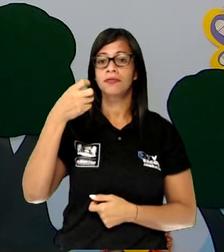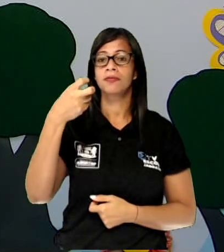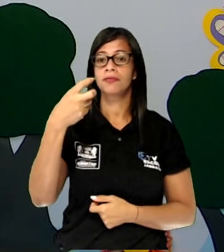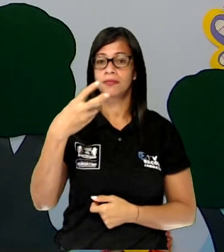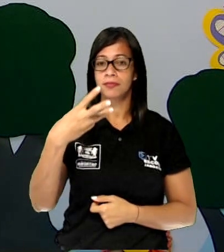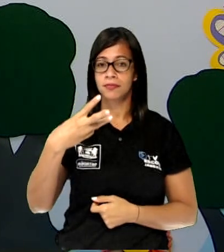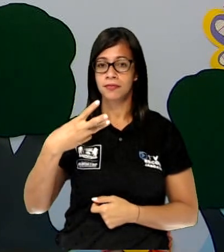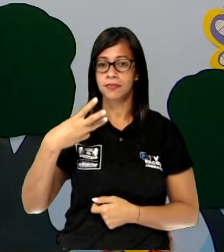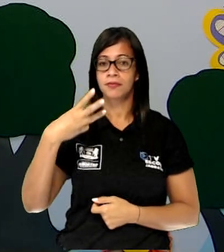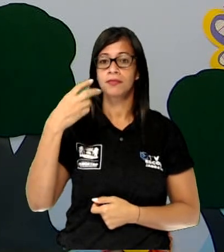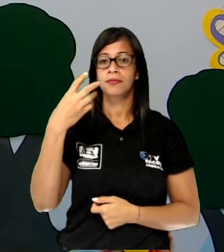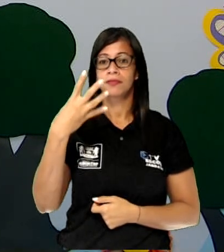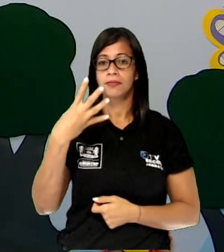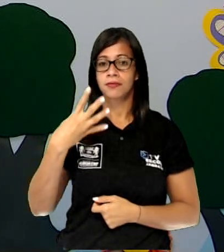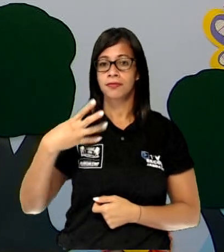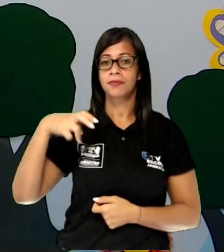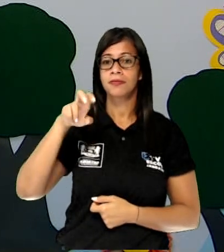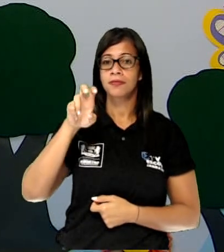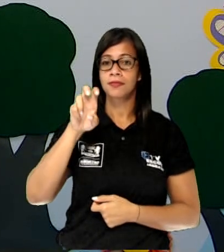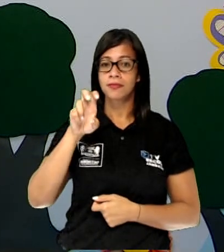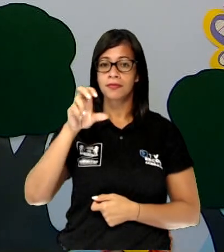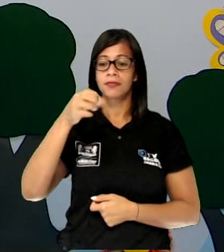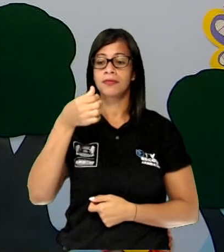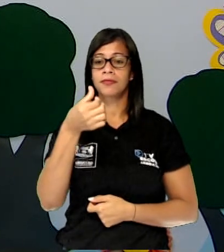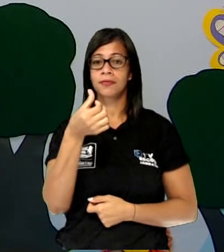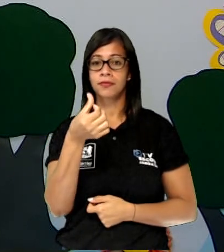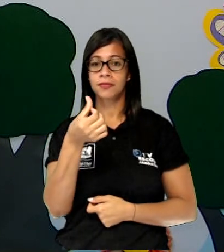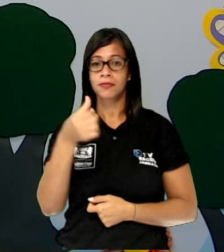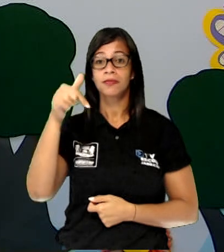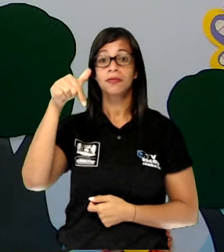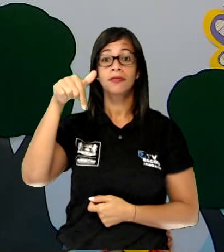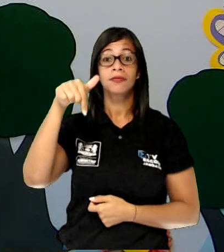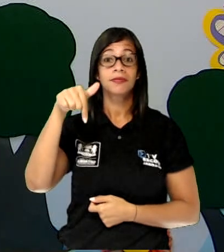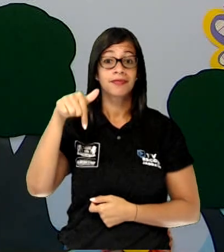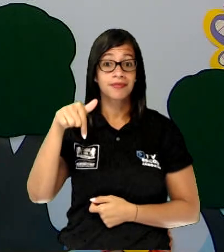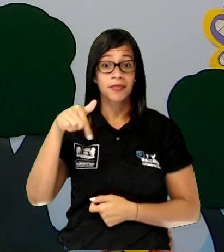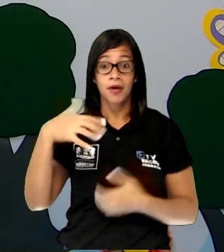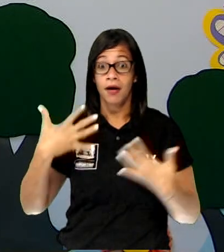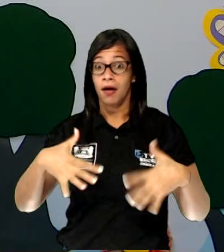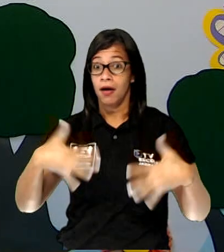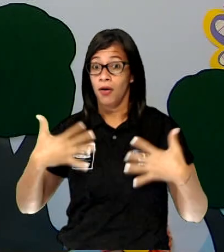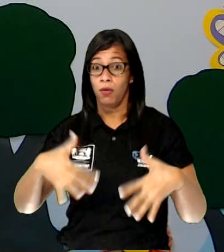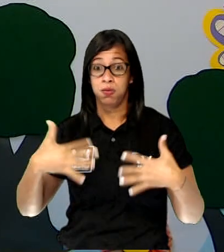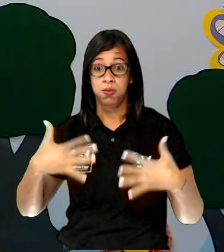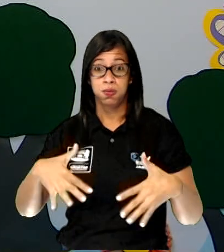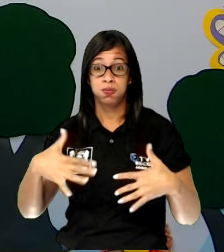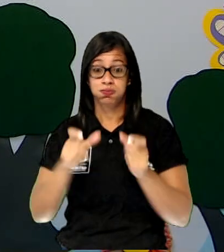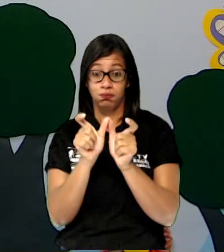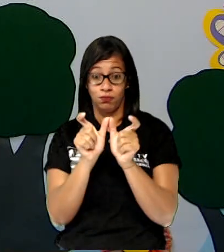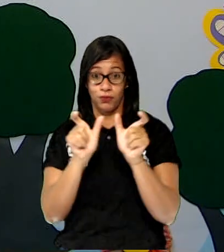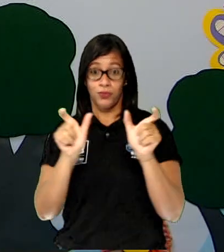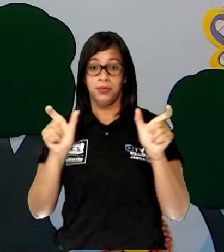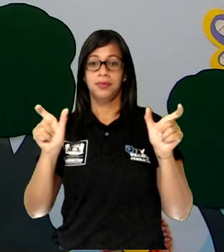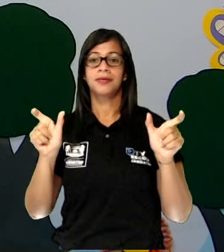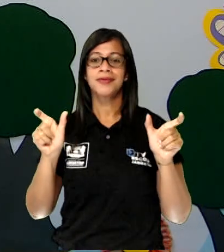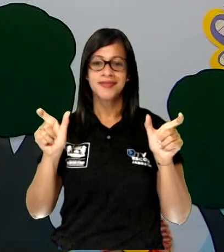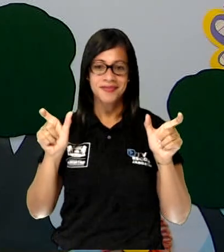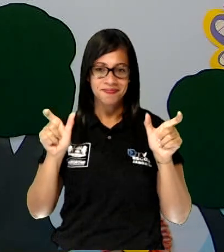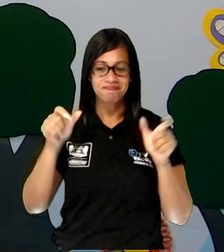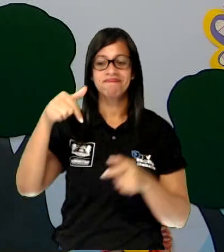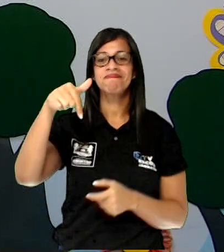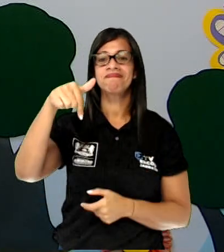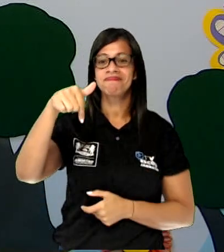três, quatro, cinco, seis, sete. Ufa! Que palavra grande! Sete